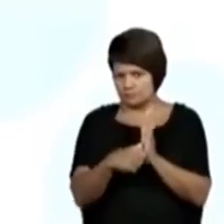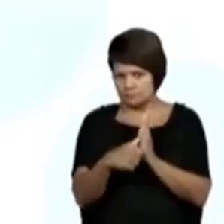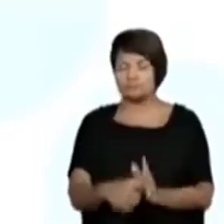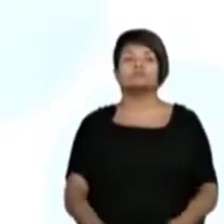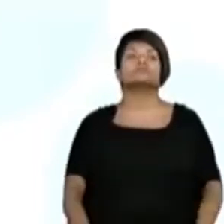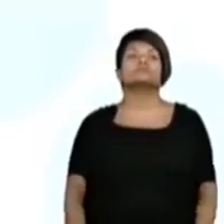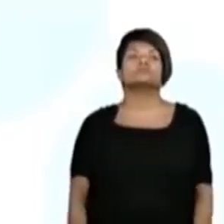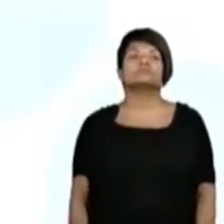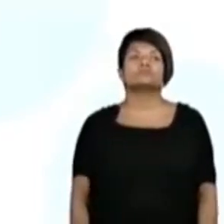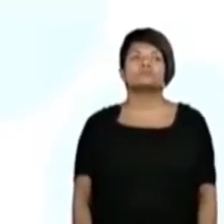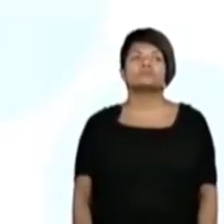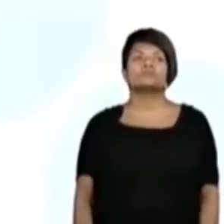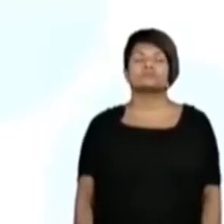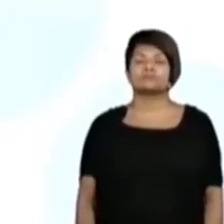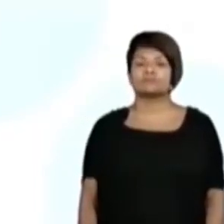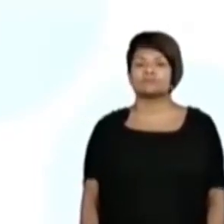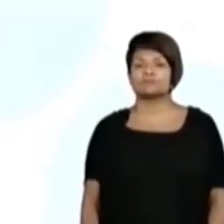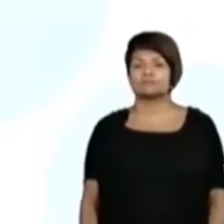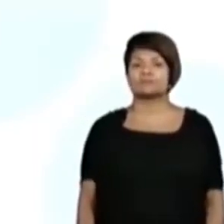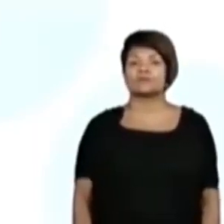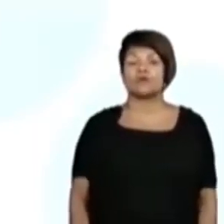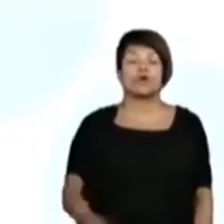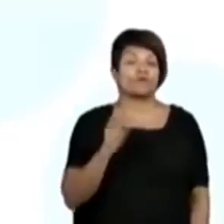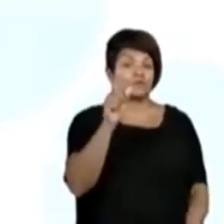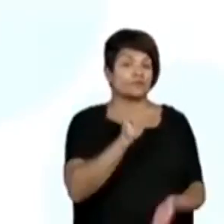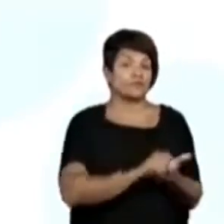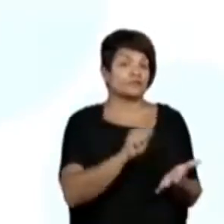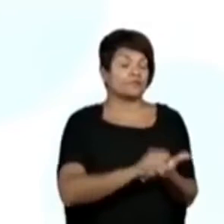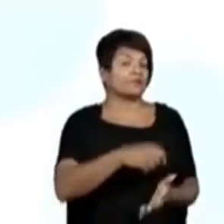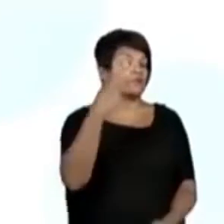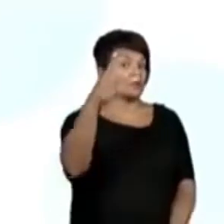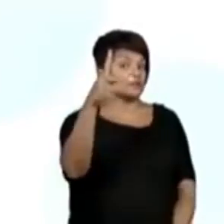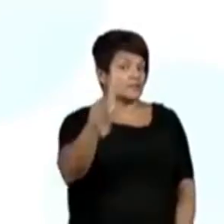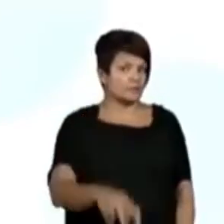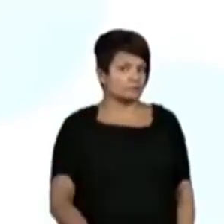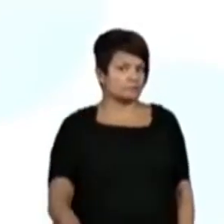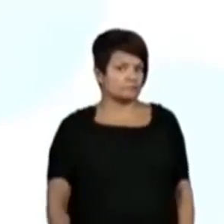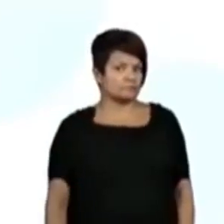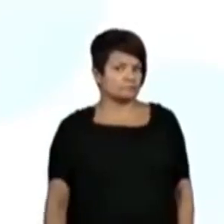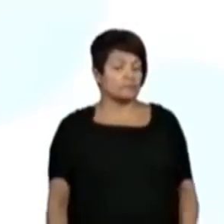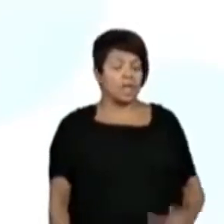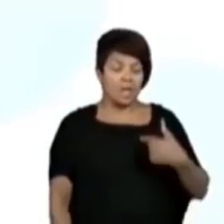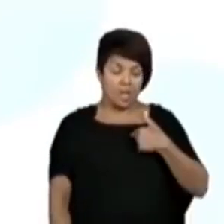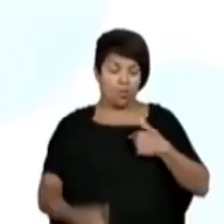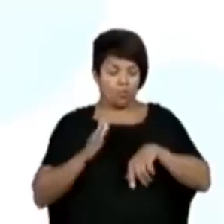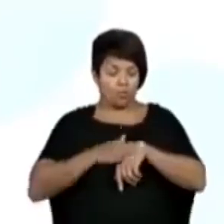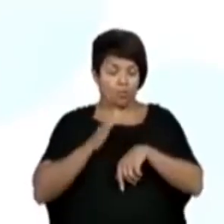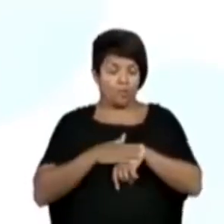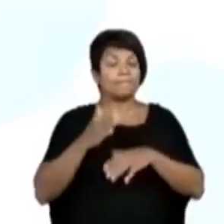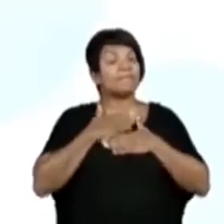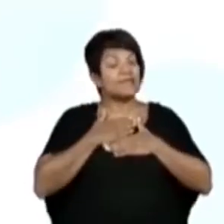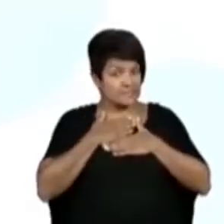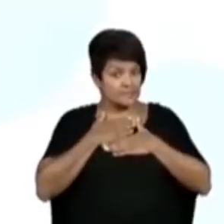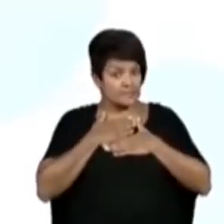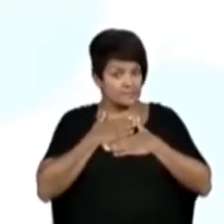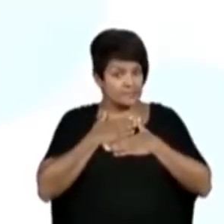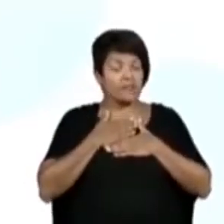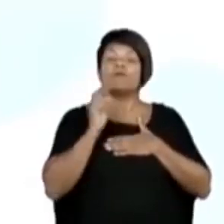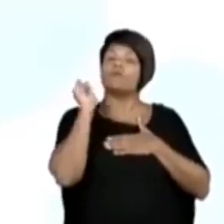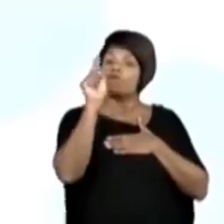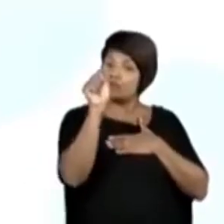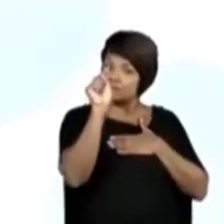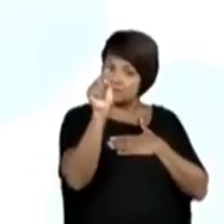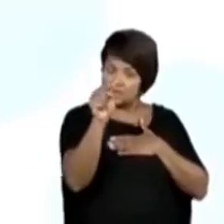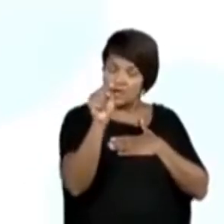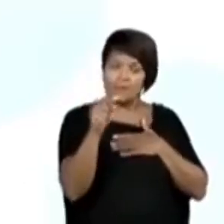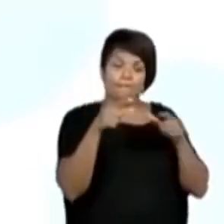Tá? Vocês vão escrever sobre você. Eu vou escrever sobre mim, tá bom? E vocês vão ver